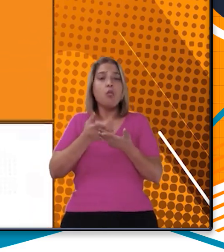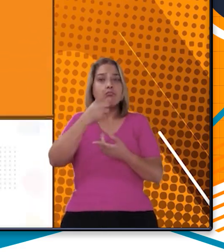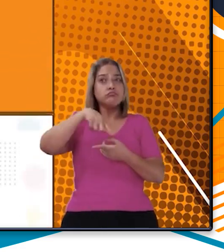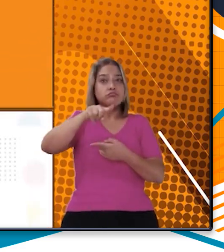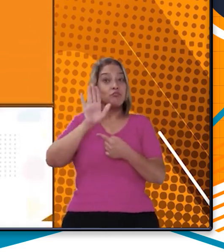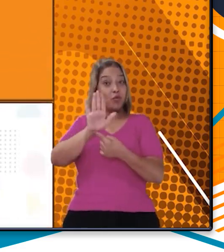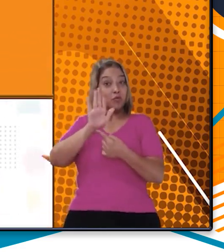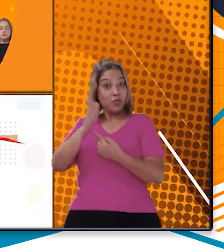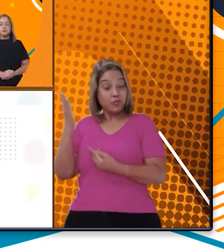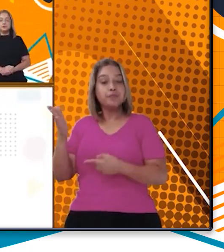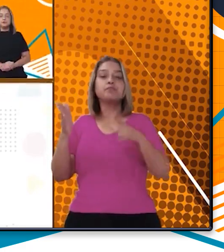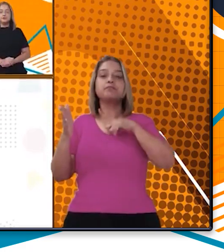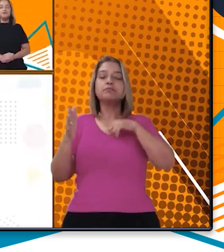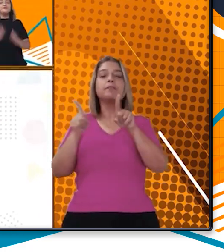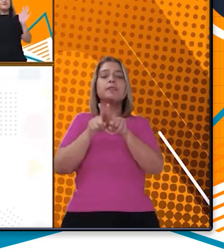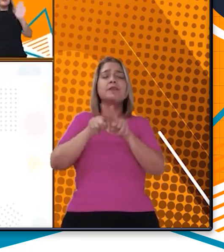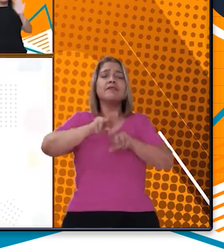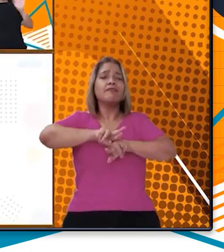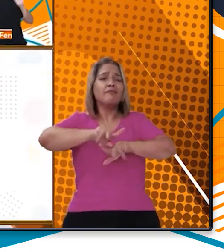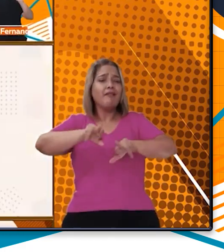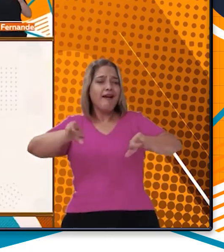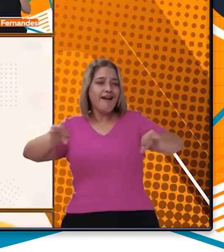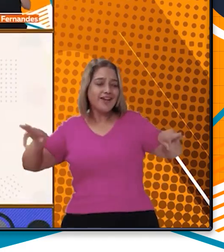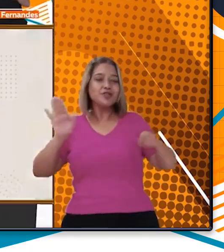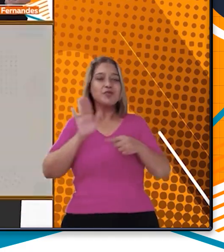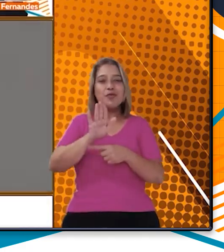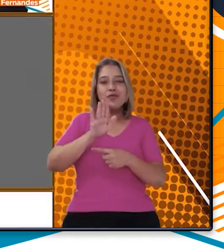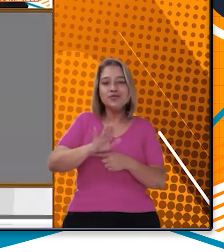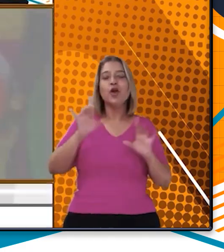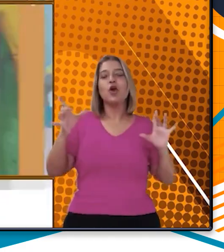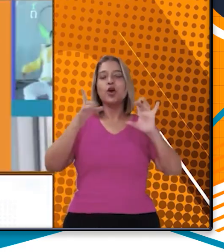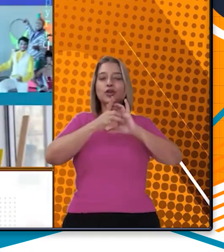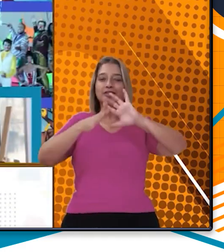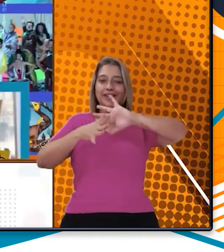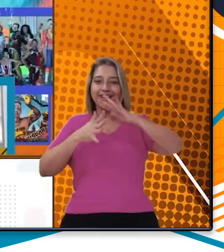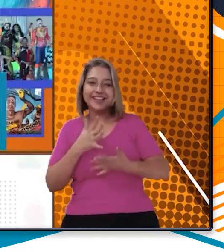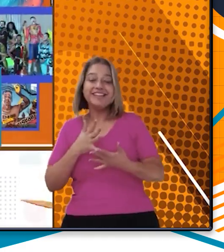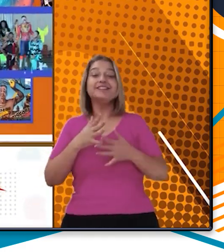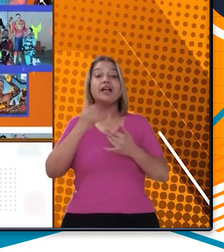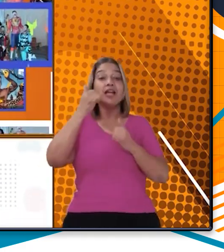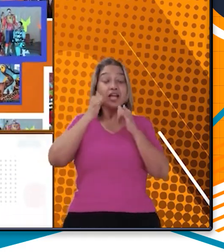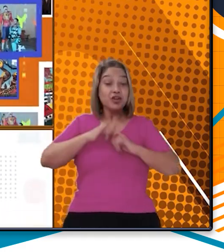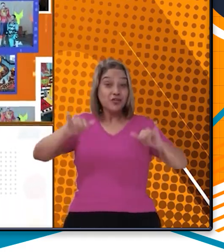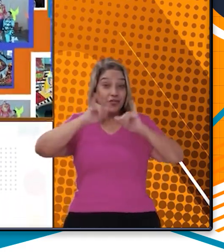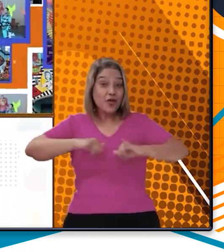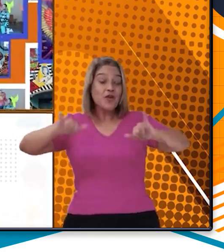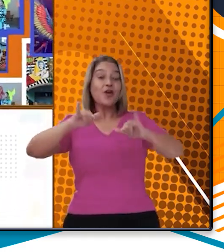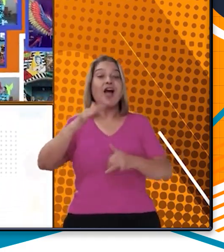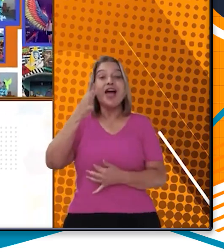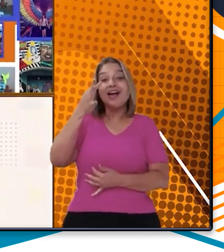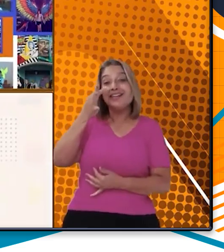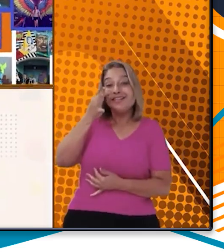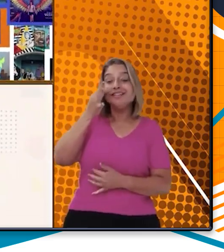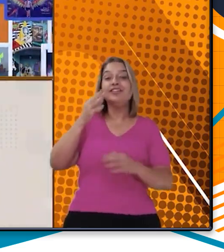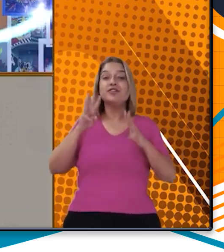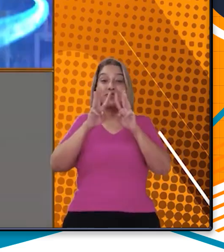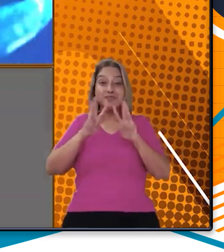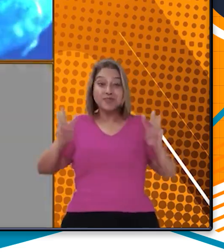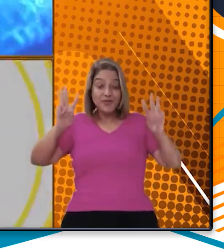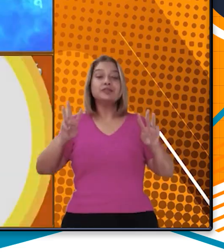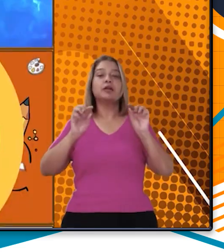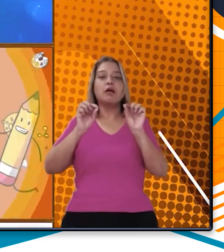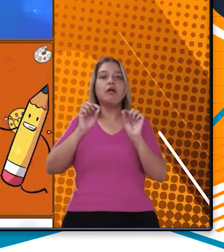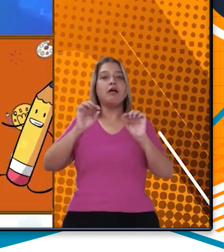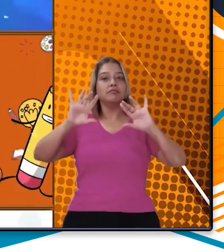disponibilizadas, apresentamos programas diversos. Conexão Libras, informando, se liga no